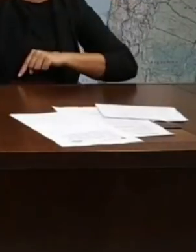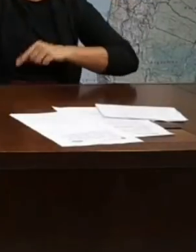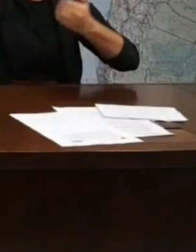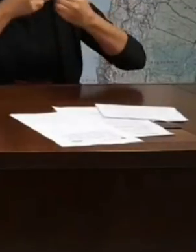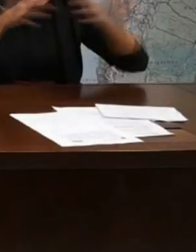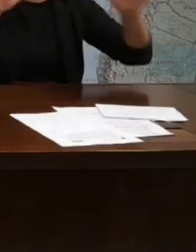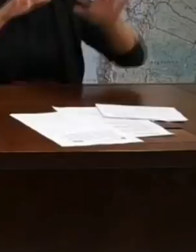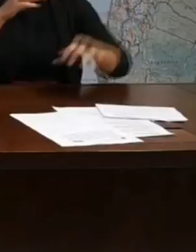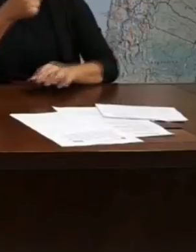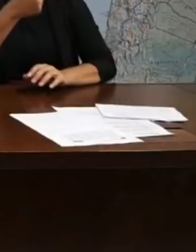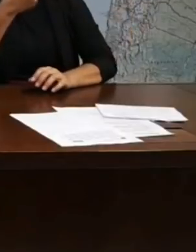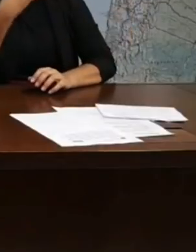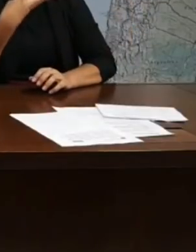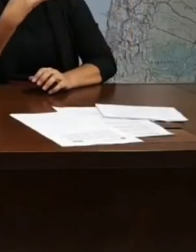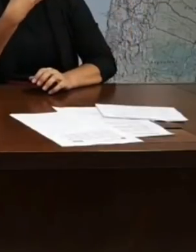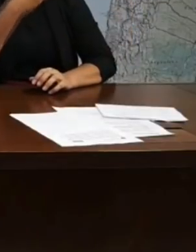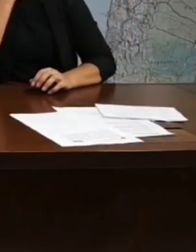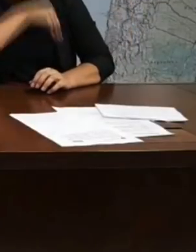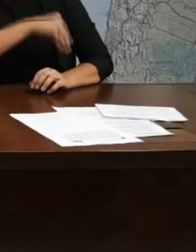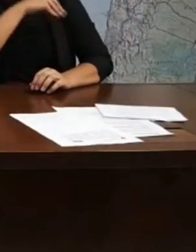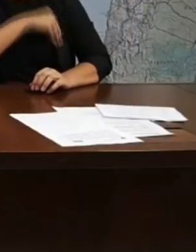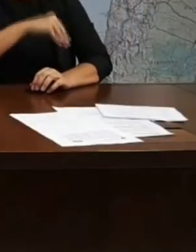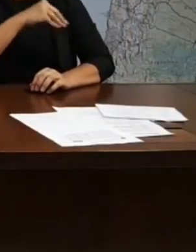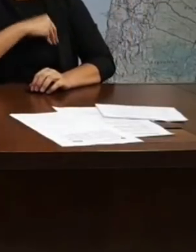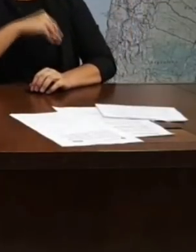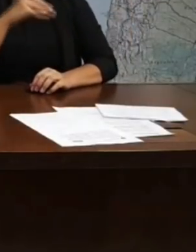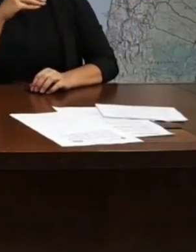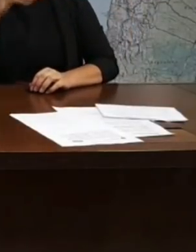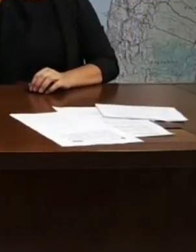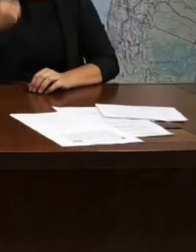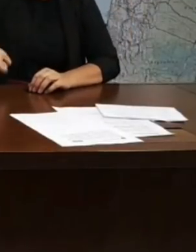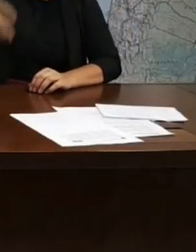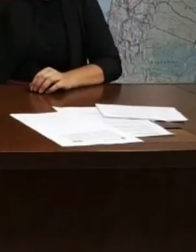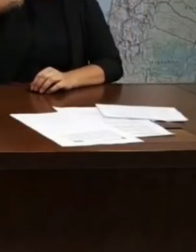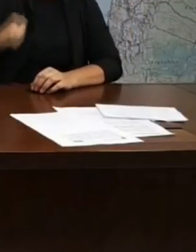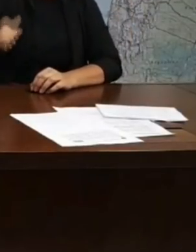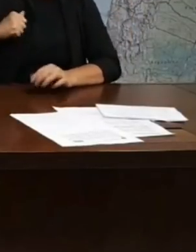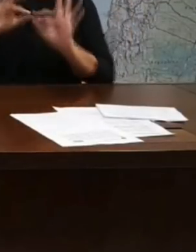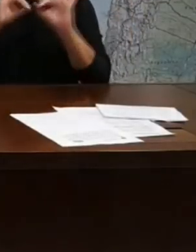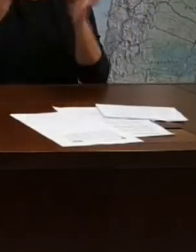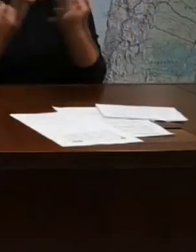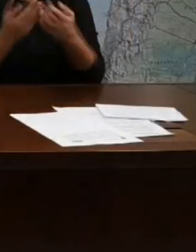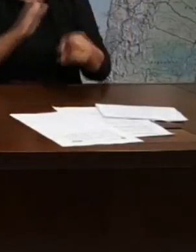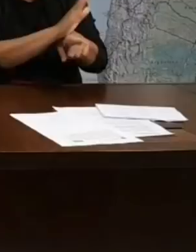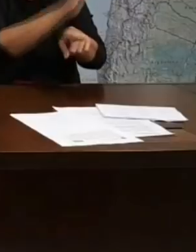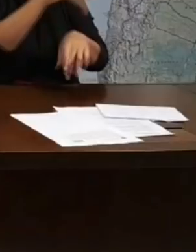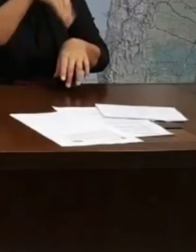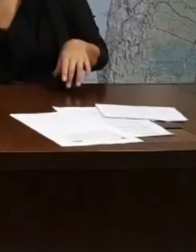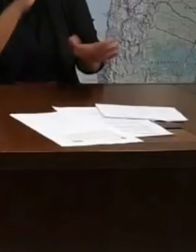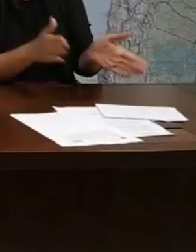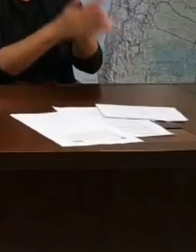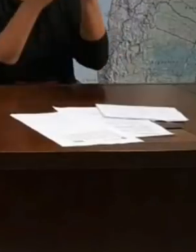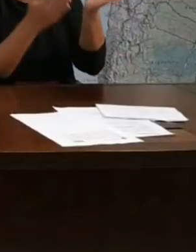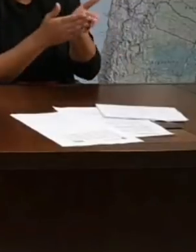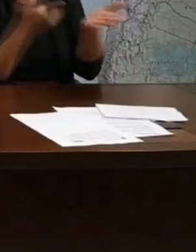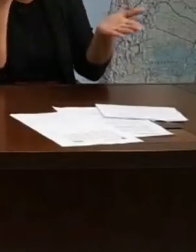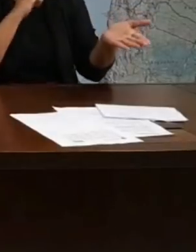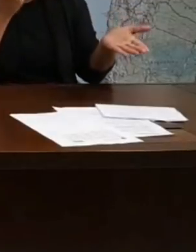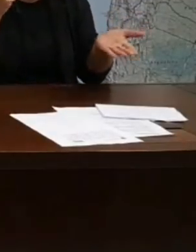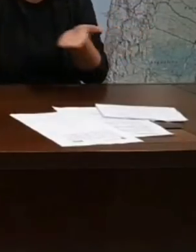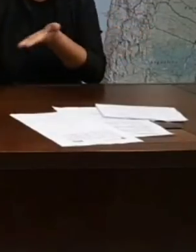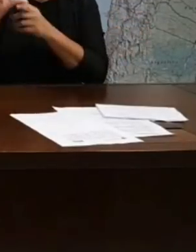vem, para atingir diretamente os mais necessitados. De onde virá o recurso? Do combate